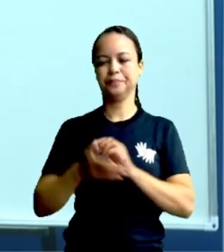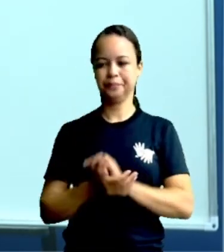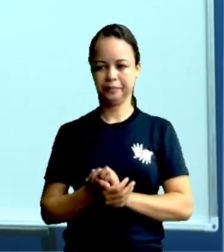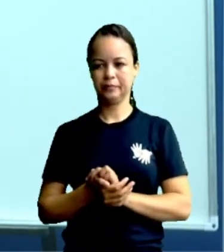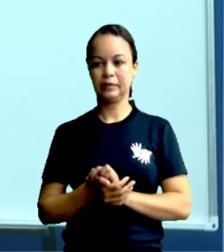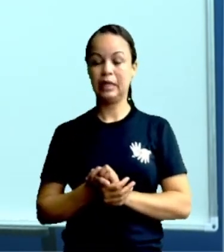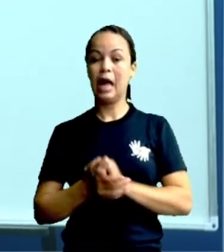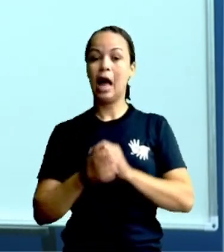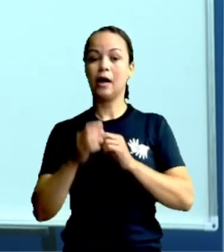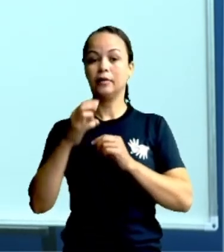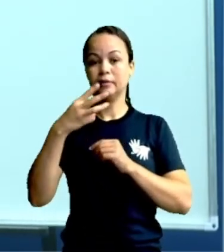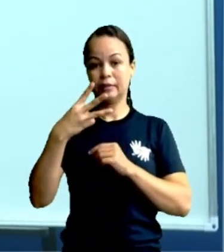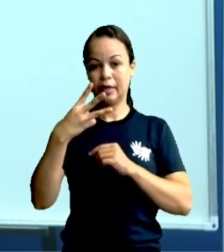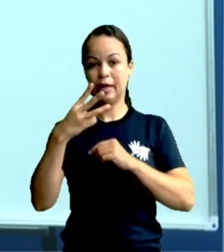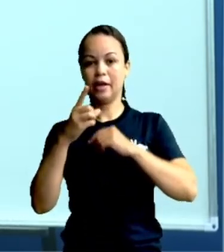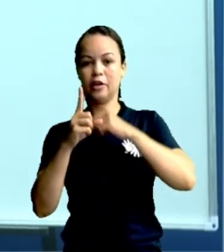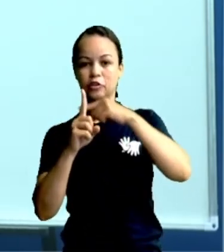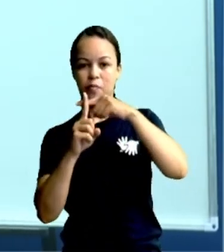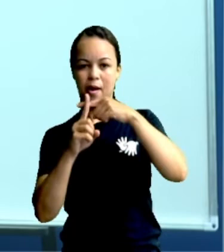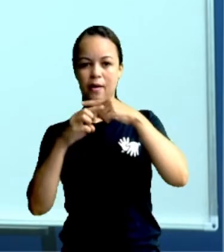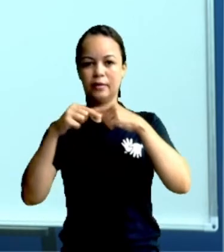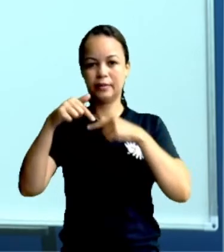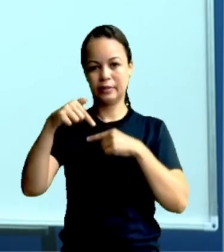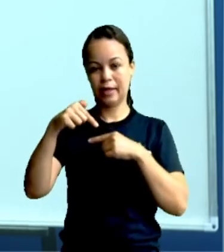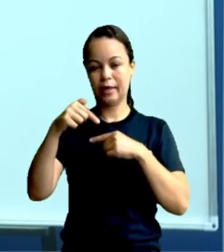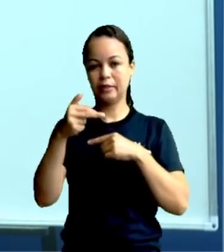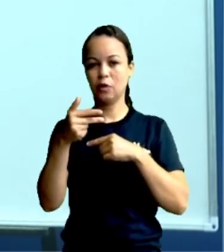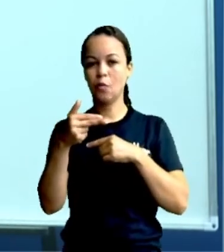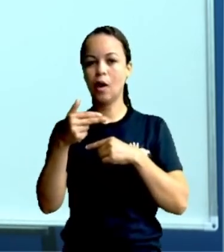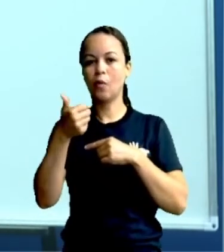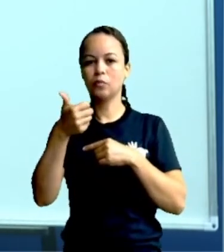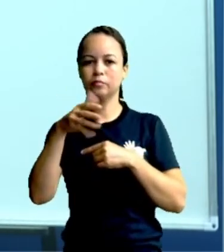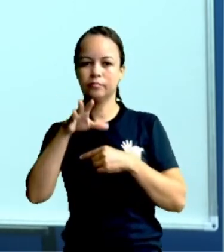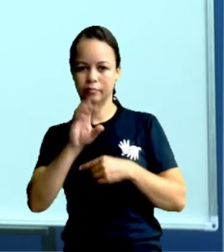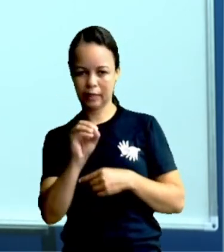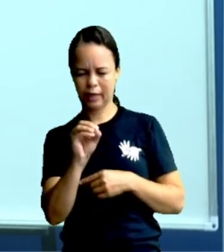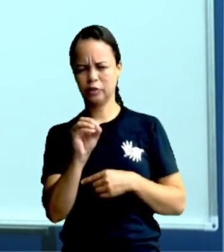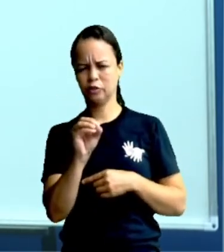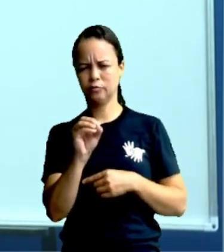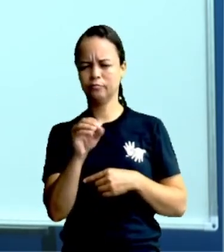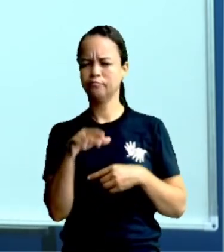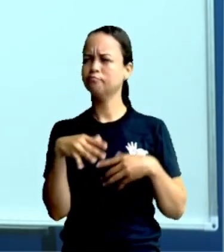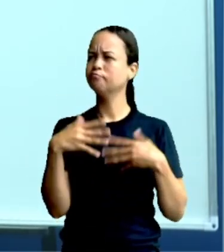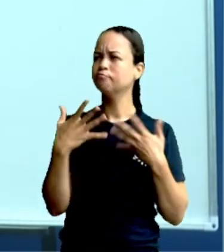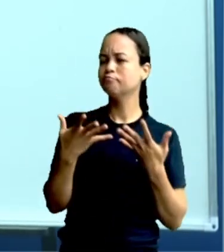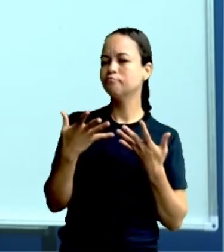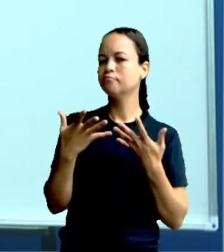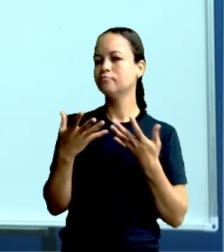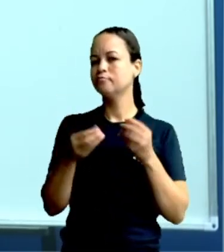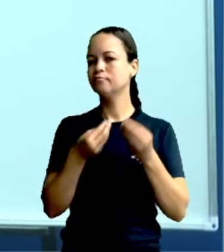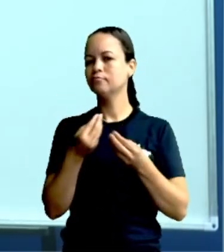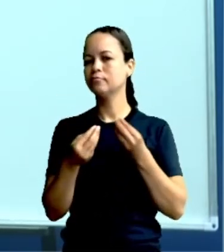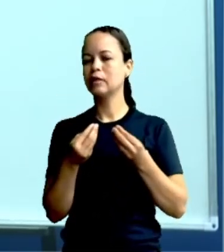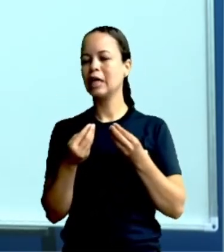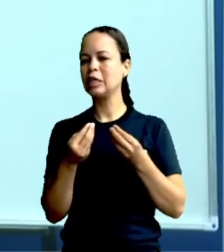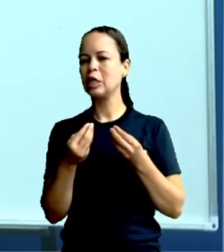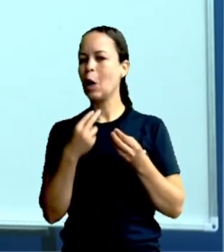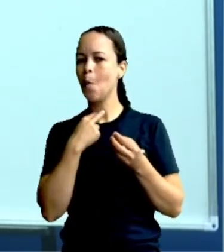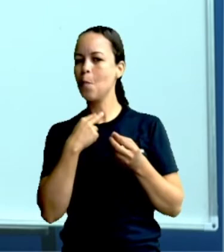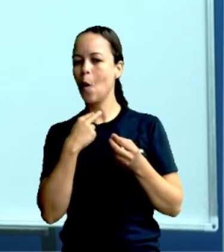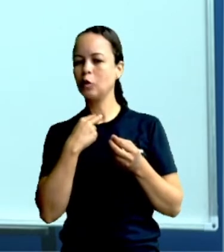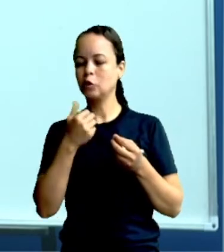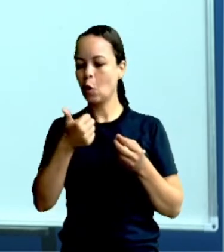3 mais 7 vai dar 10. Só que tem uma questão. Eu não posso